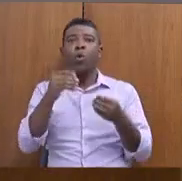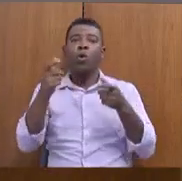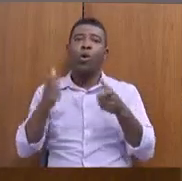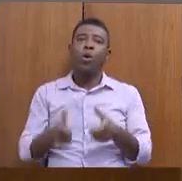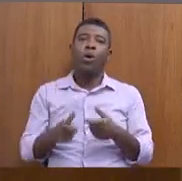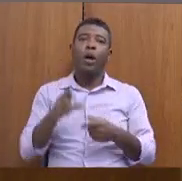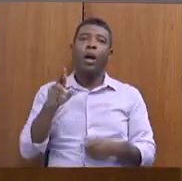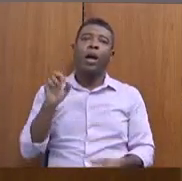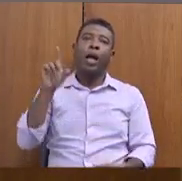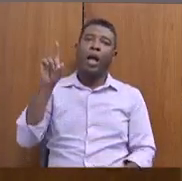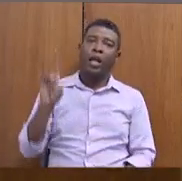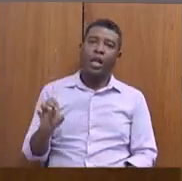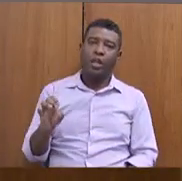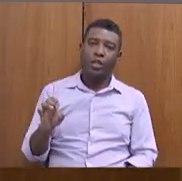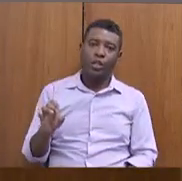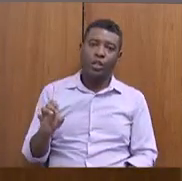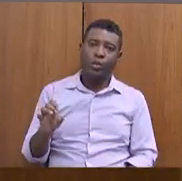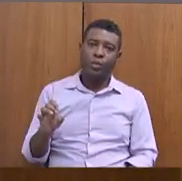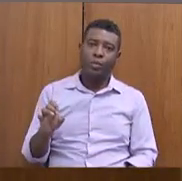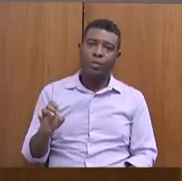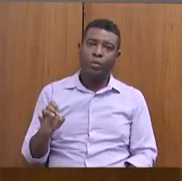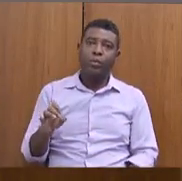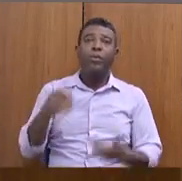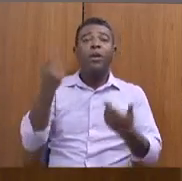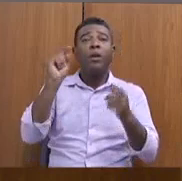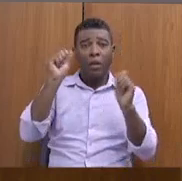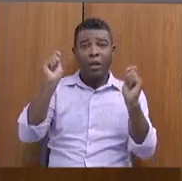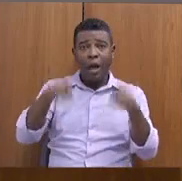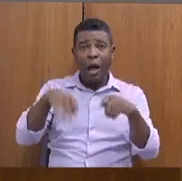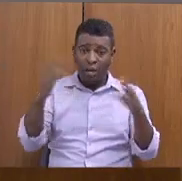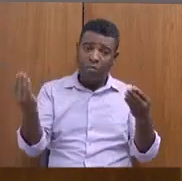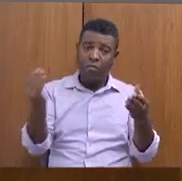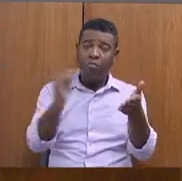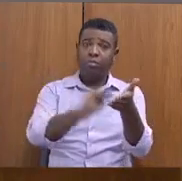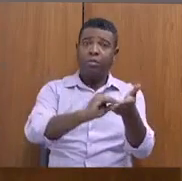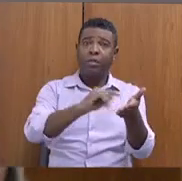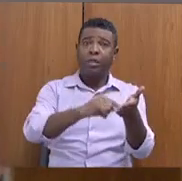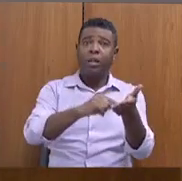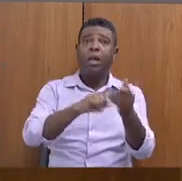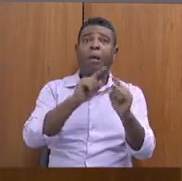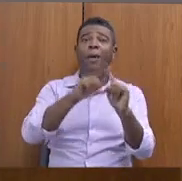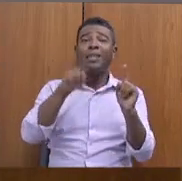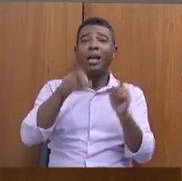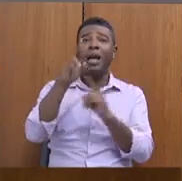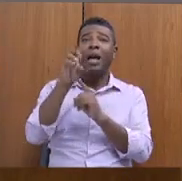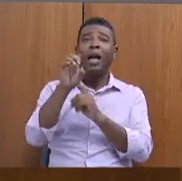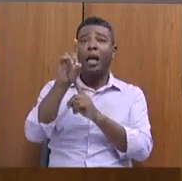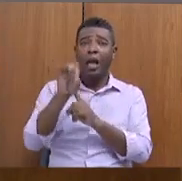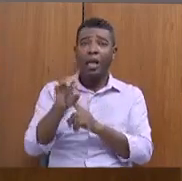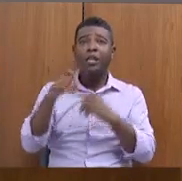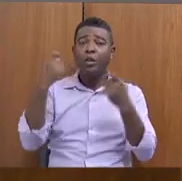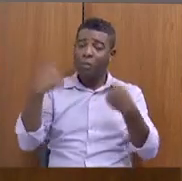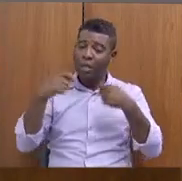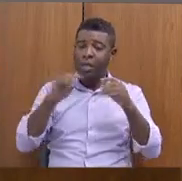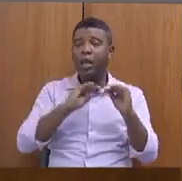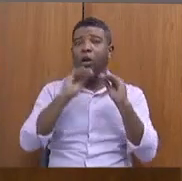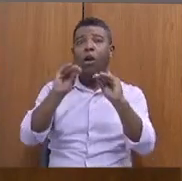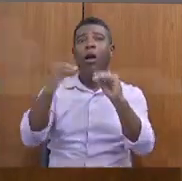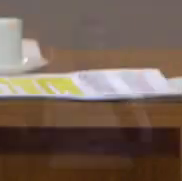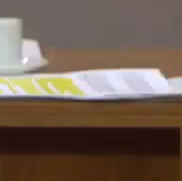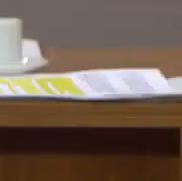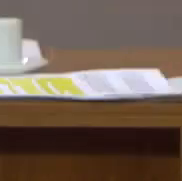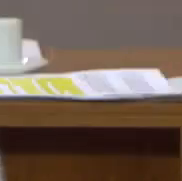de enfrentamento podem ser colocados nesse emprego, mas a rede que tem que colocar porque tem que classificar que ela é violência